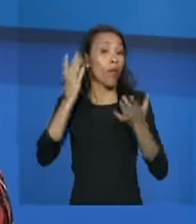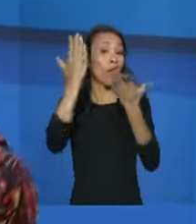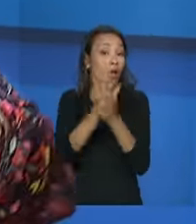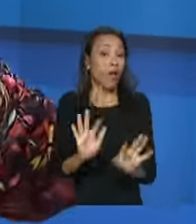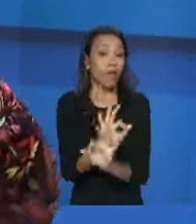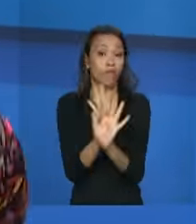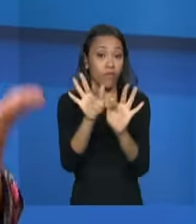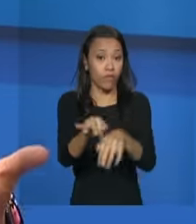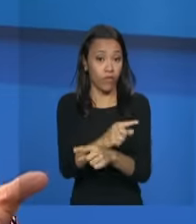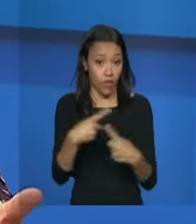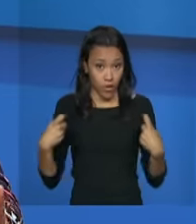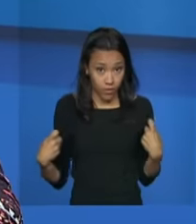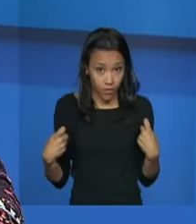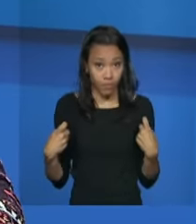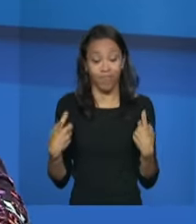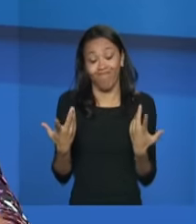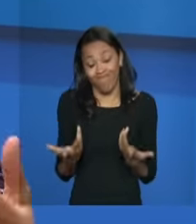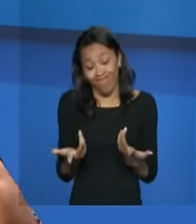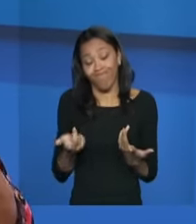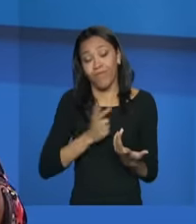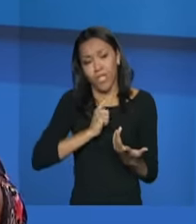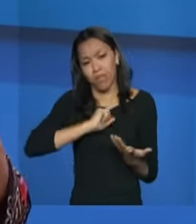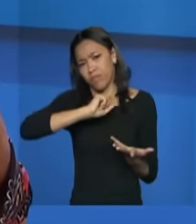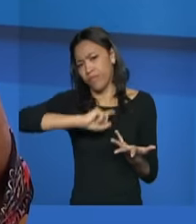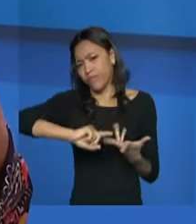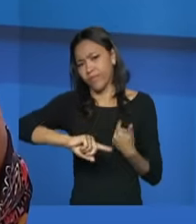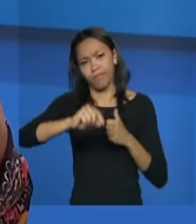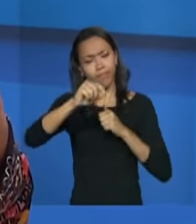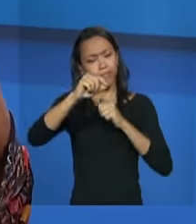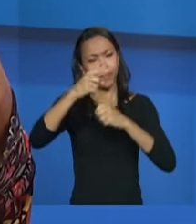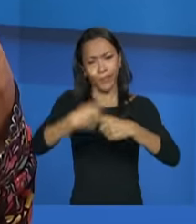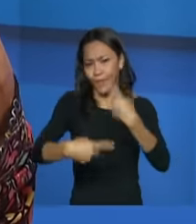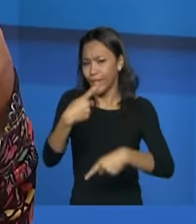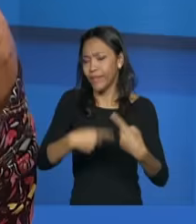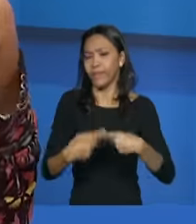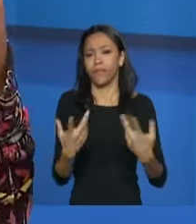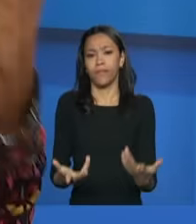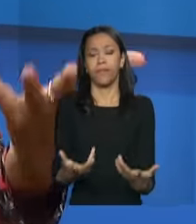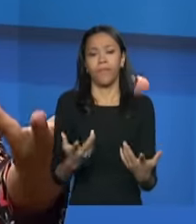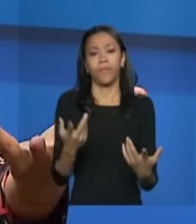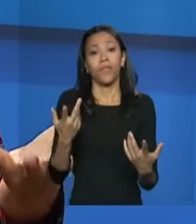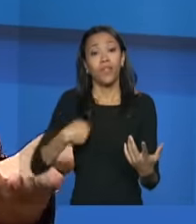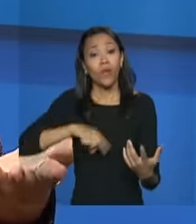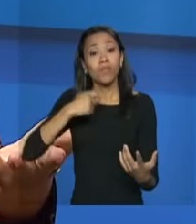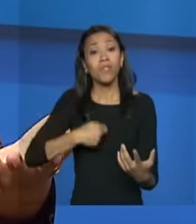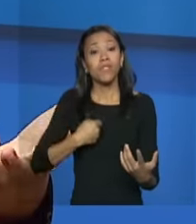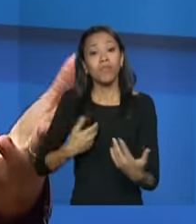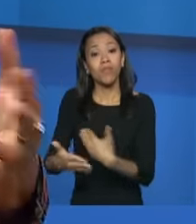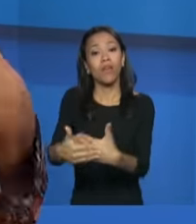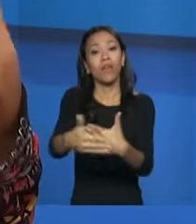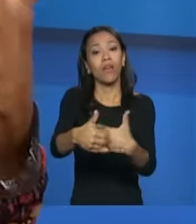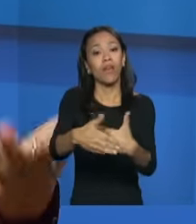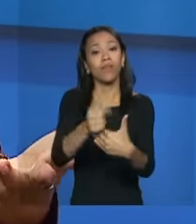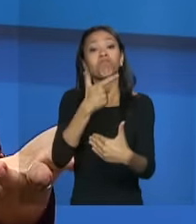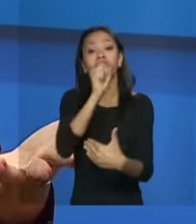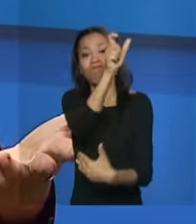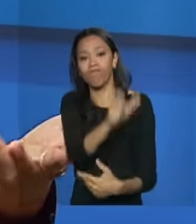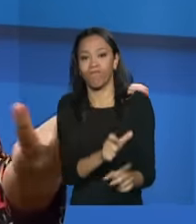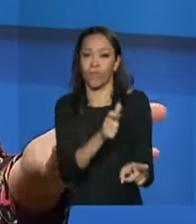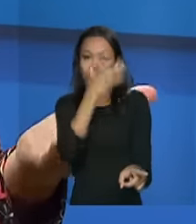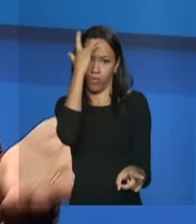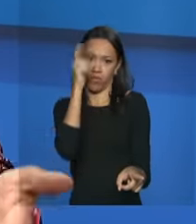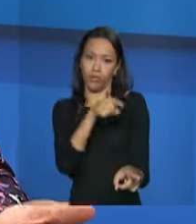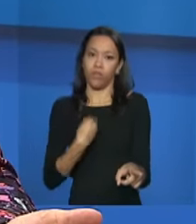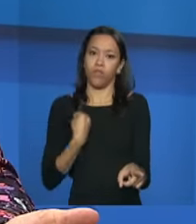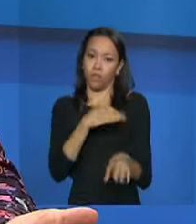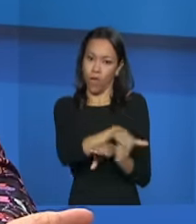então nós temos toda uma política nós temos que ser mais amáveis com essas pessoas acreditar naquelas pessoas